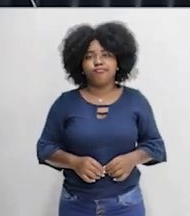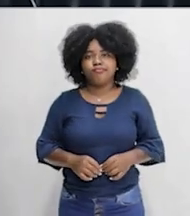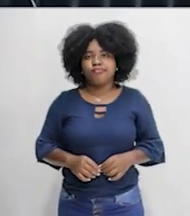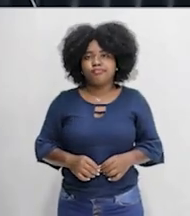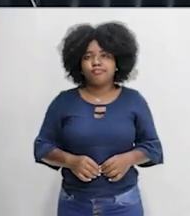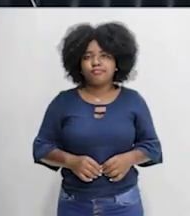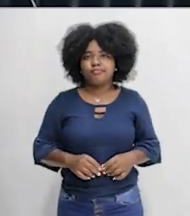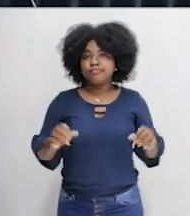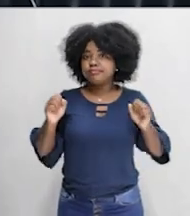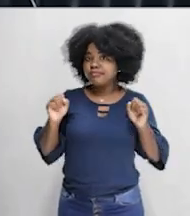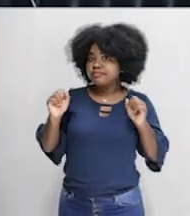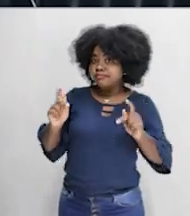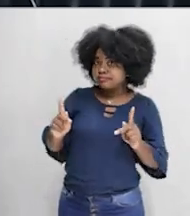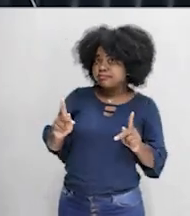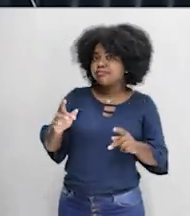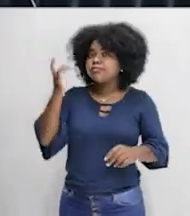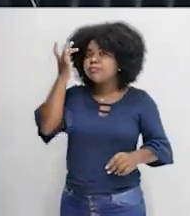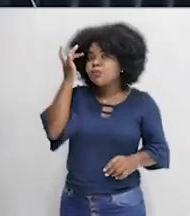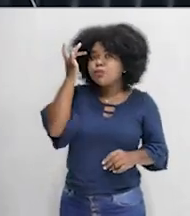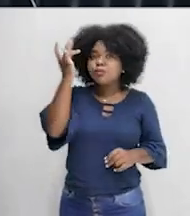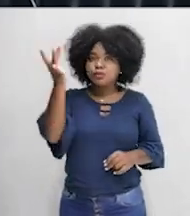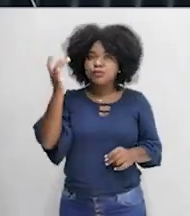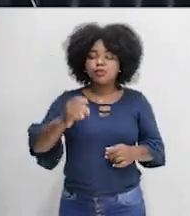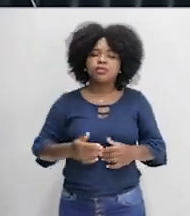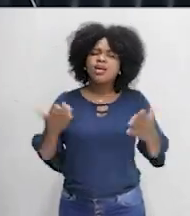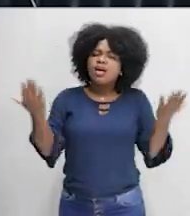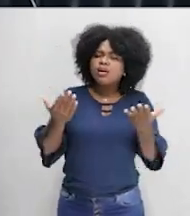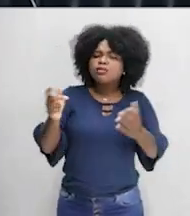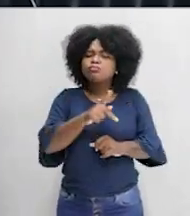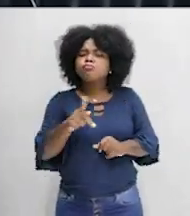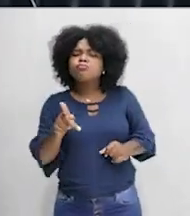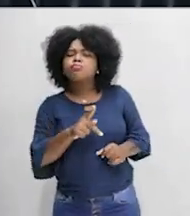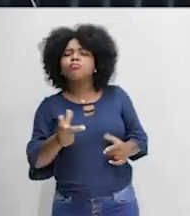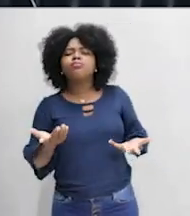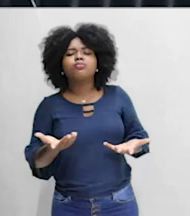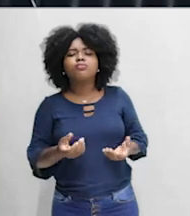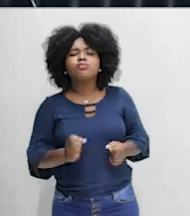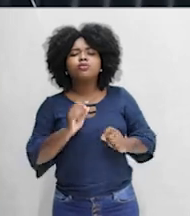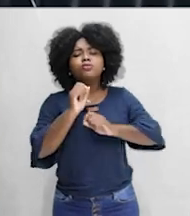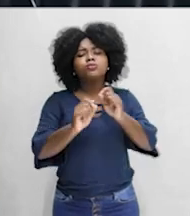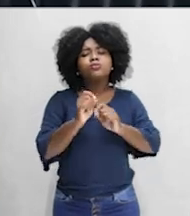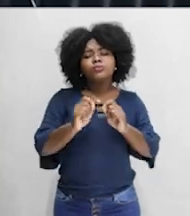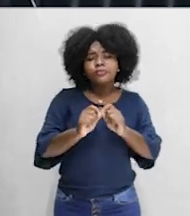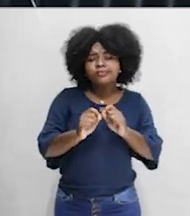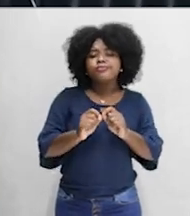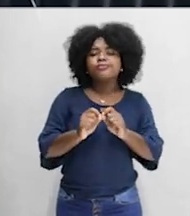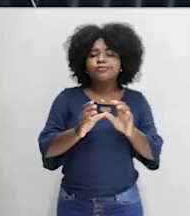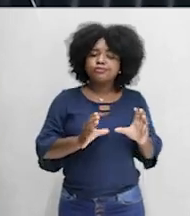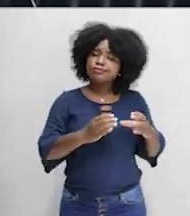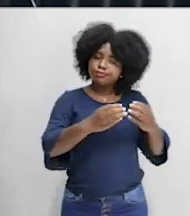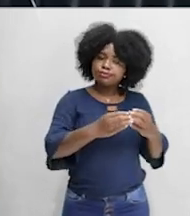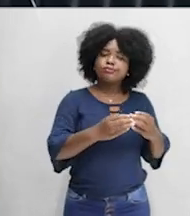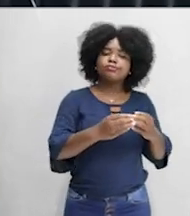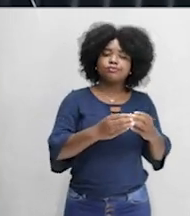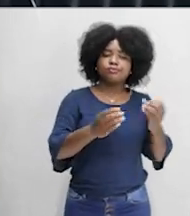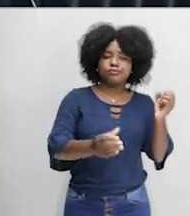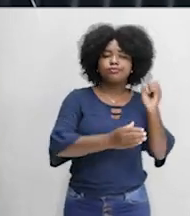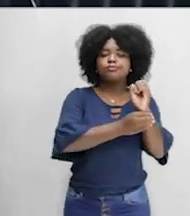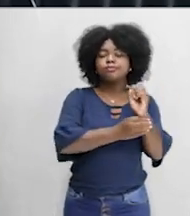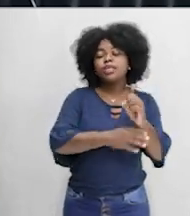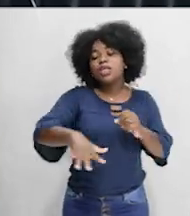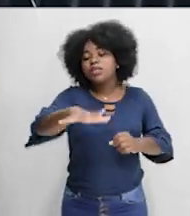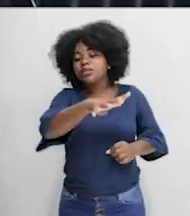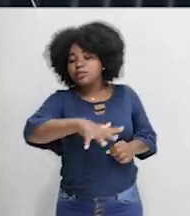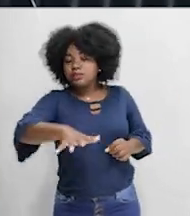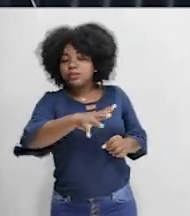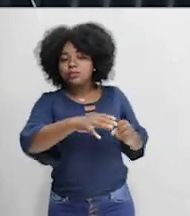conservação. Beleza, né? Facinho. Agora, Marcos, o que são essas unidades de conservação? Me repete aí. São áreas que são